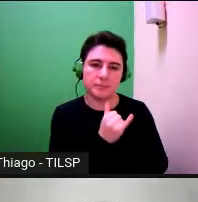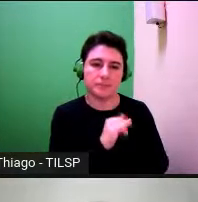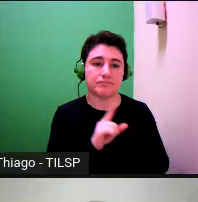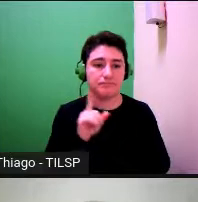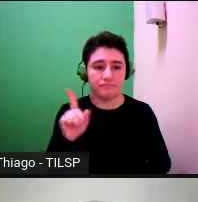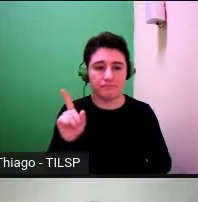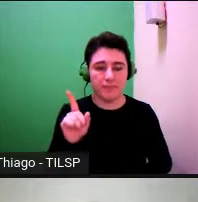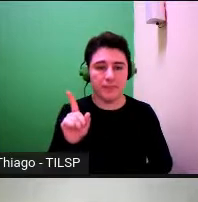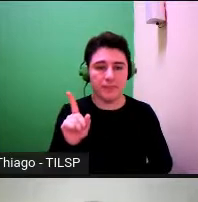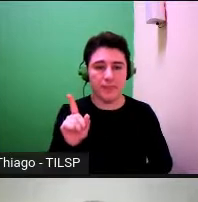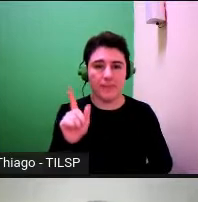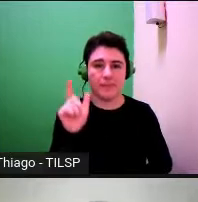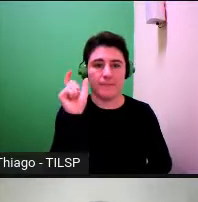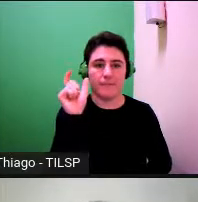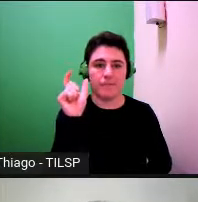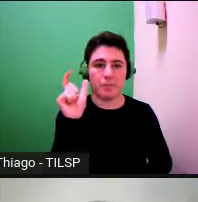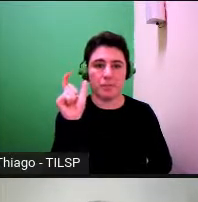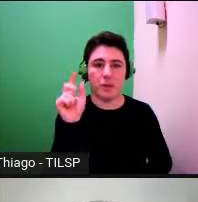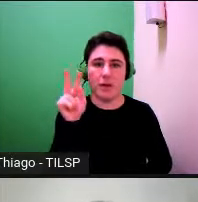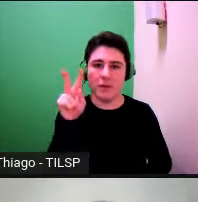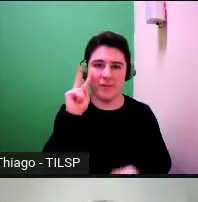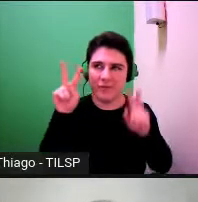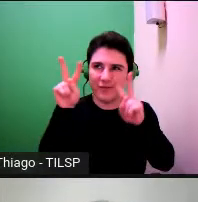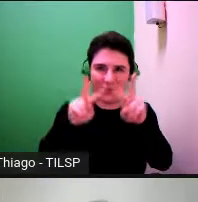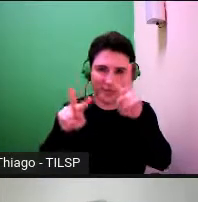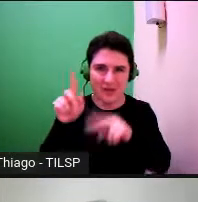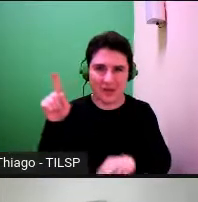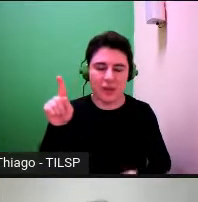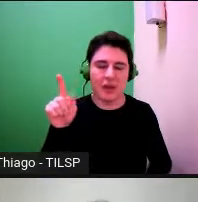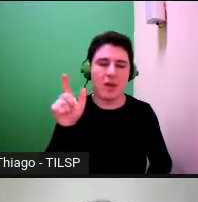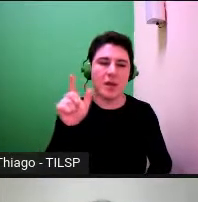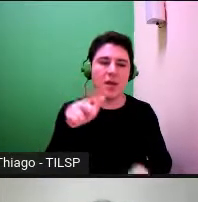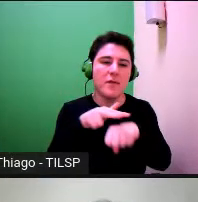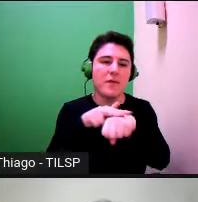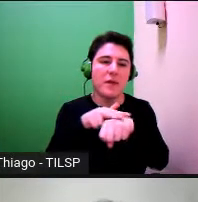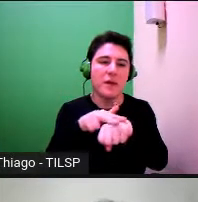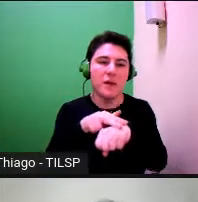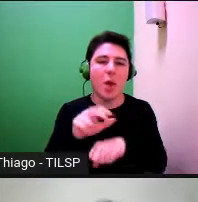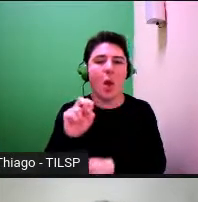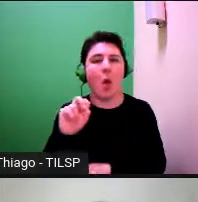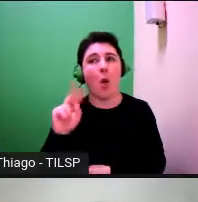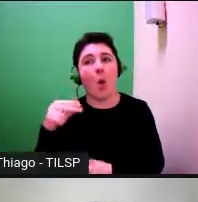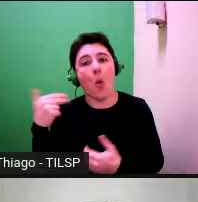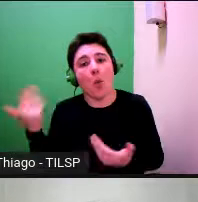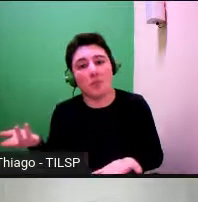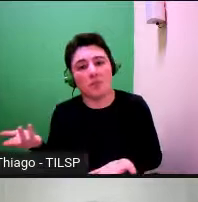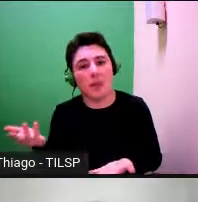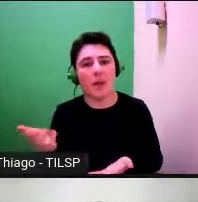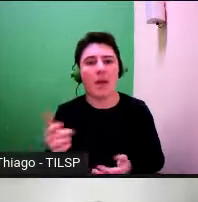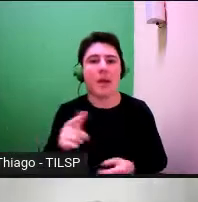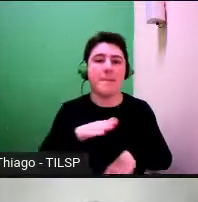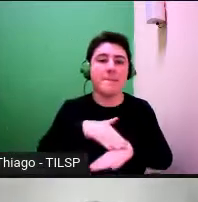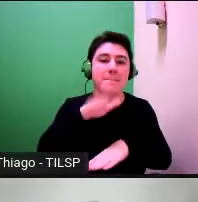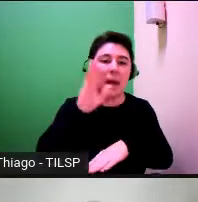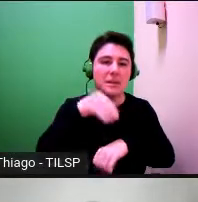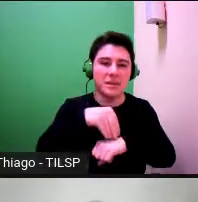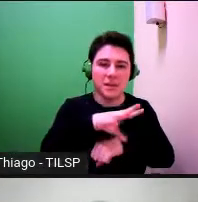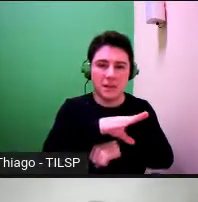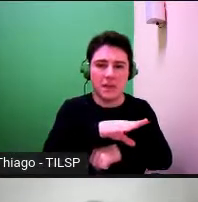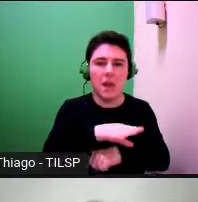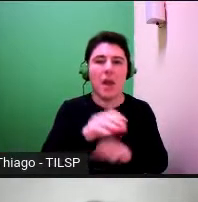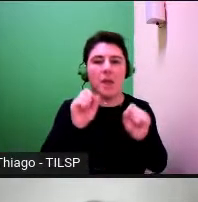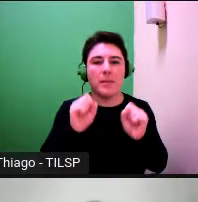que para quem se for visível está a verde ou seja há mais dicas pode ser uma surpresa há uma linha